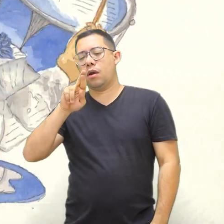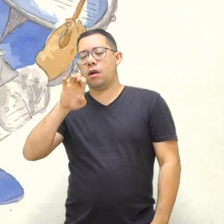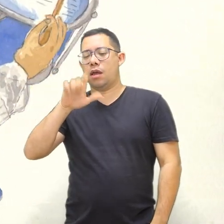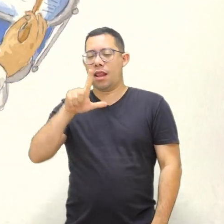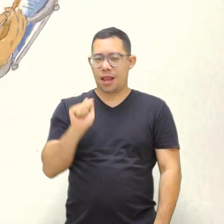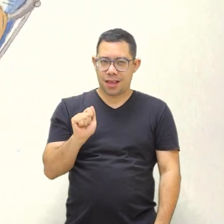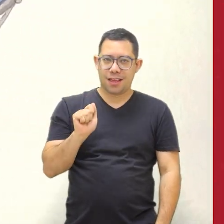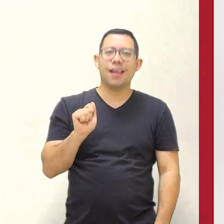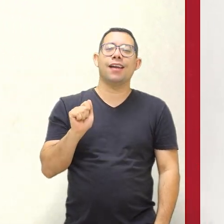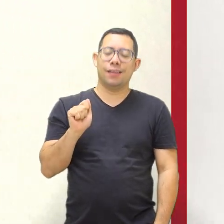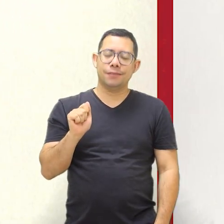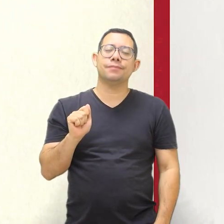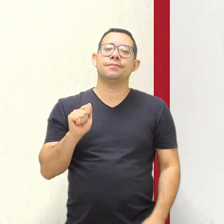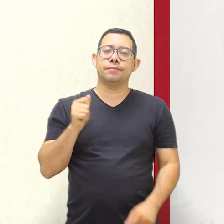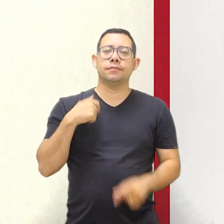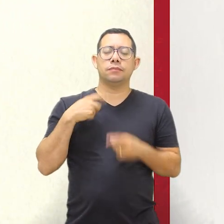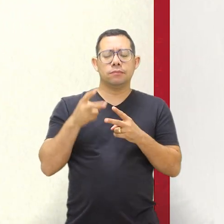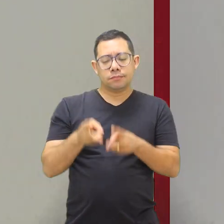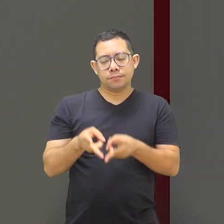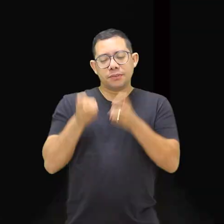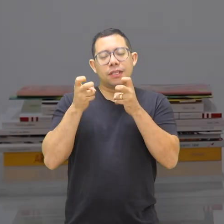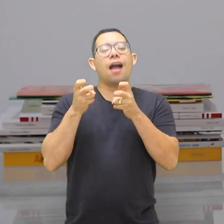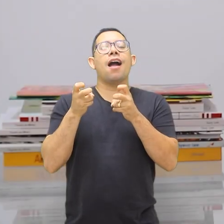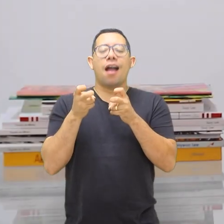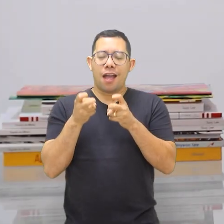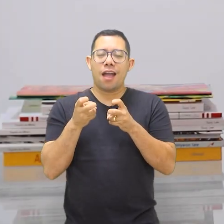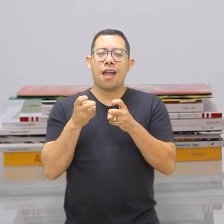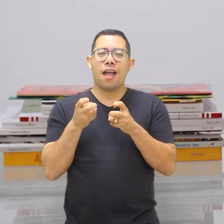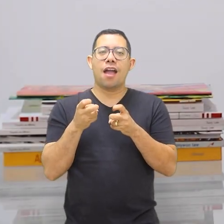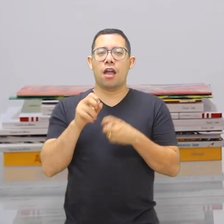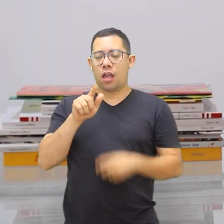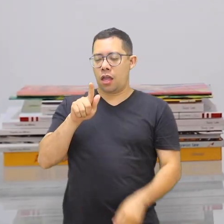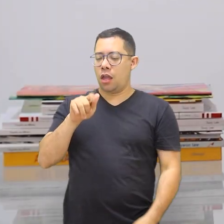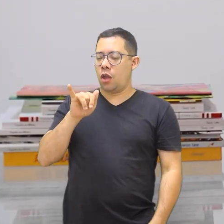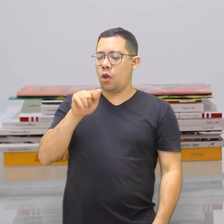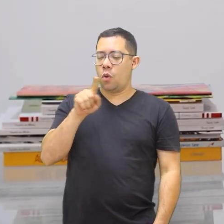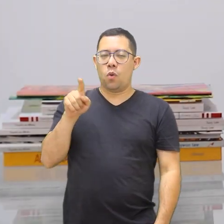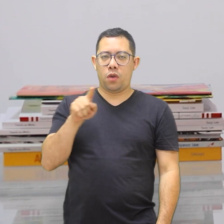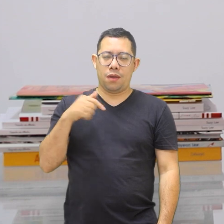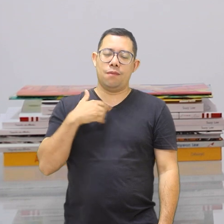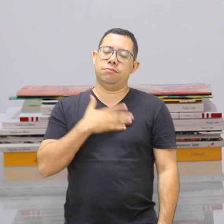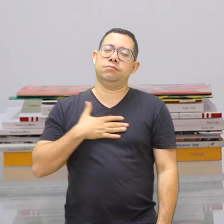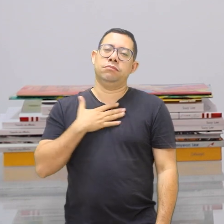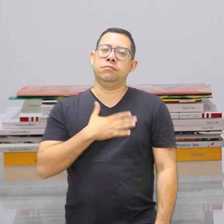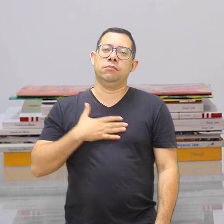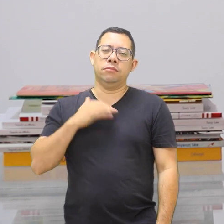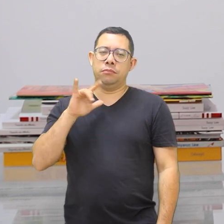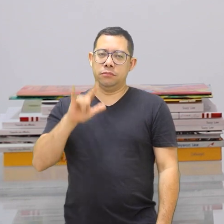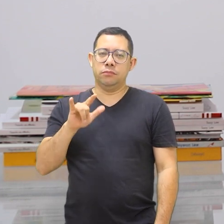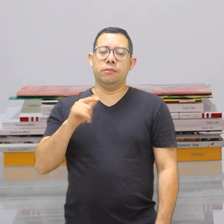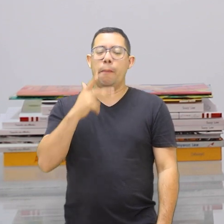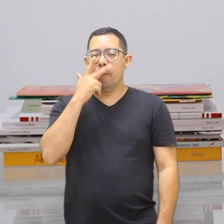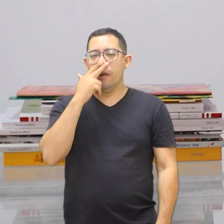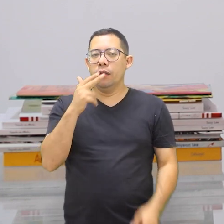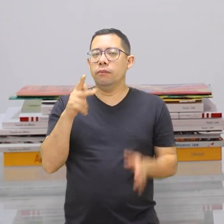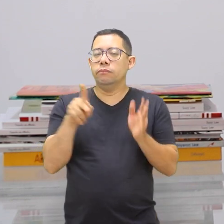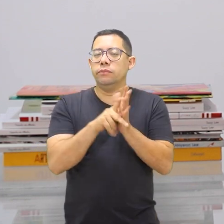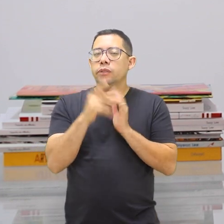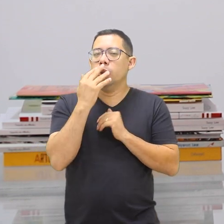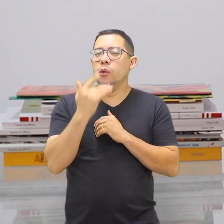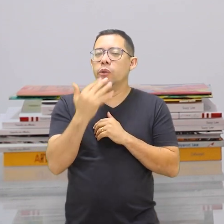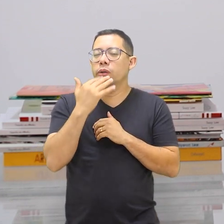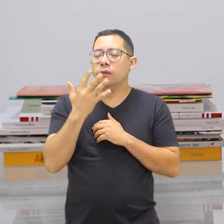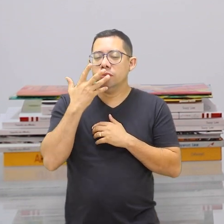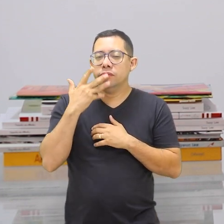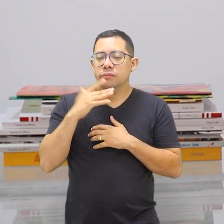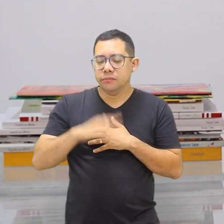digo que a gente é capturado pelos materiais de desenho. E foi o giz pastel seco que acabou me ganhando, porque eu queria um traço bem infantil para